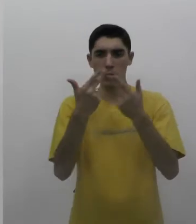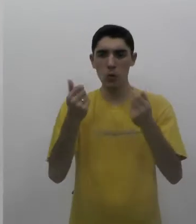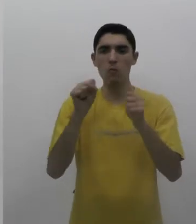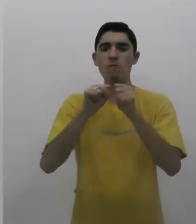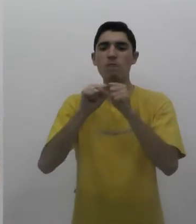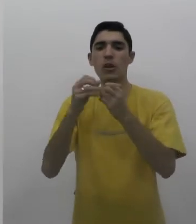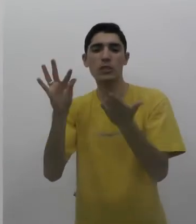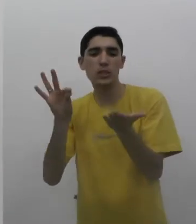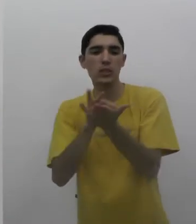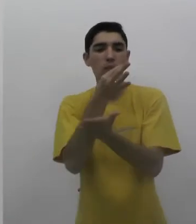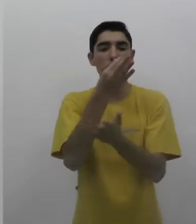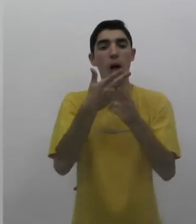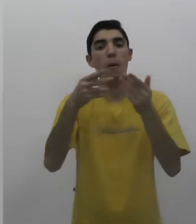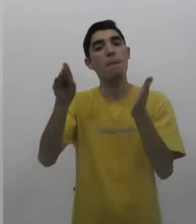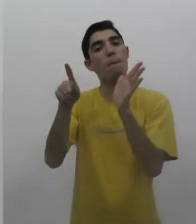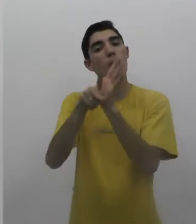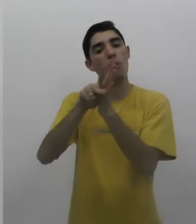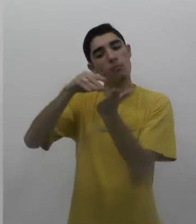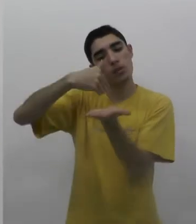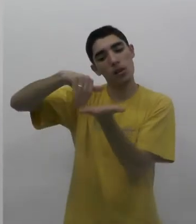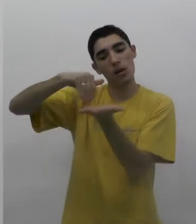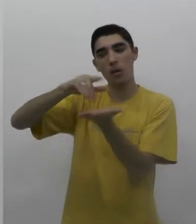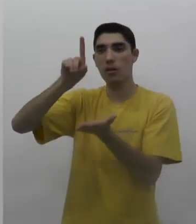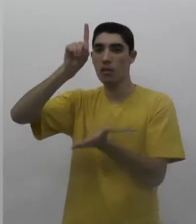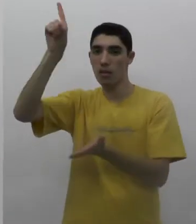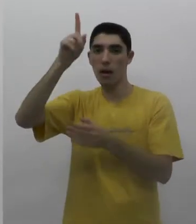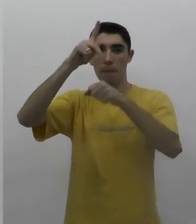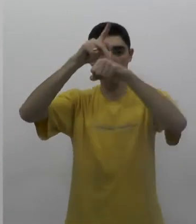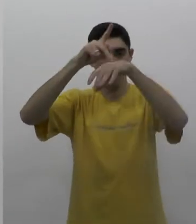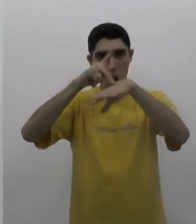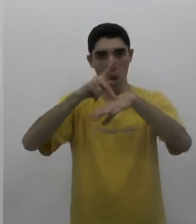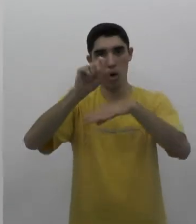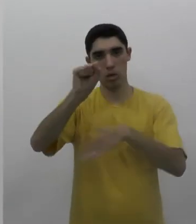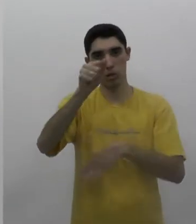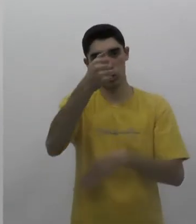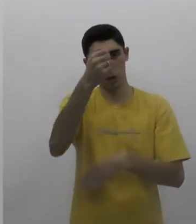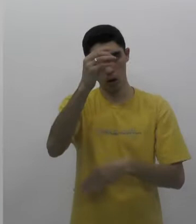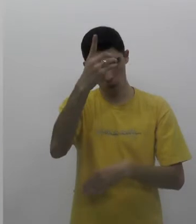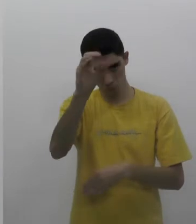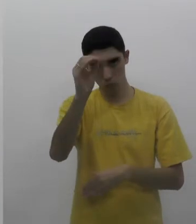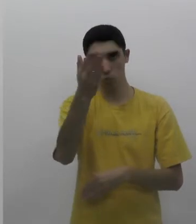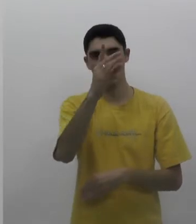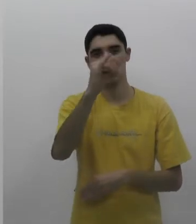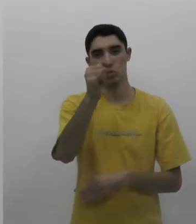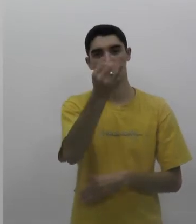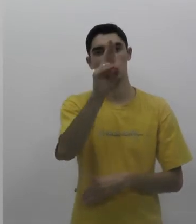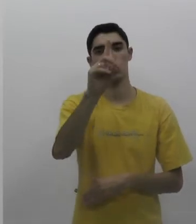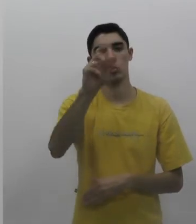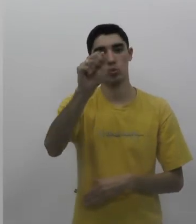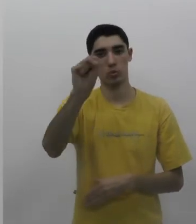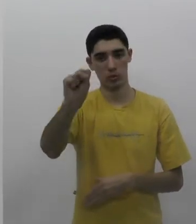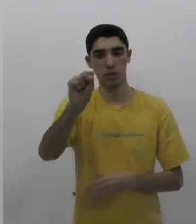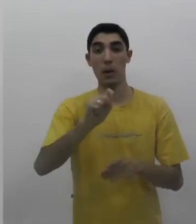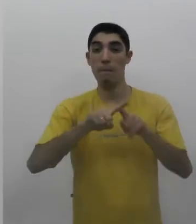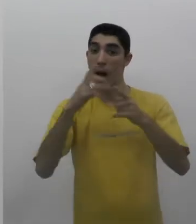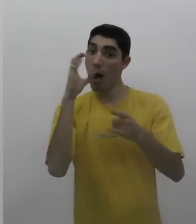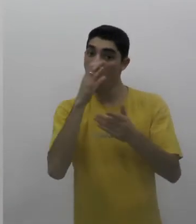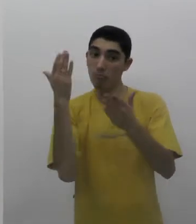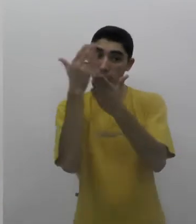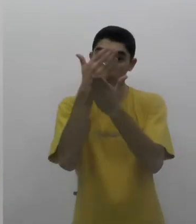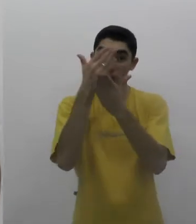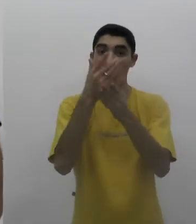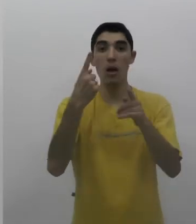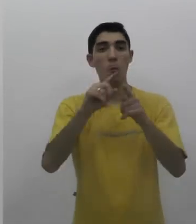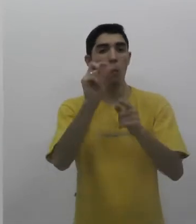inscrições na Secretaria da Paróquia e agentes da Pastoral Familiar do Santuário São Judas Tadeu. Mas corram, pois restam poucas vagas